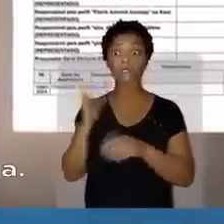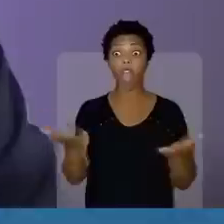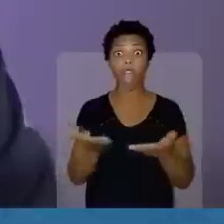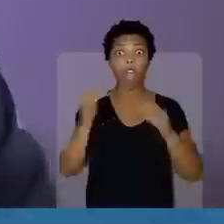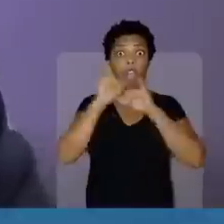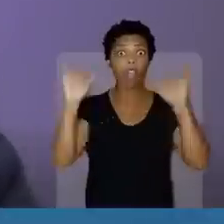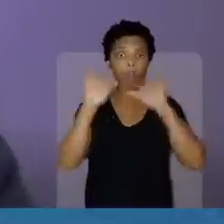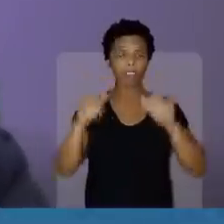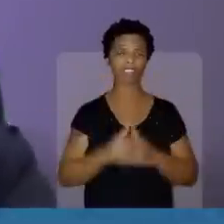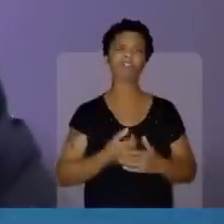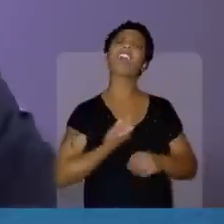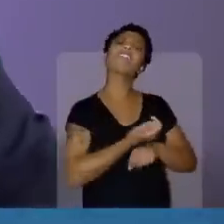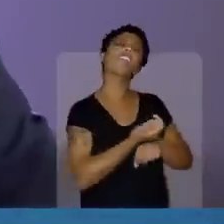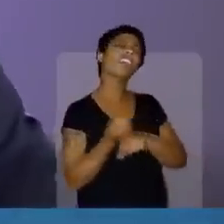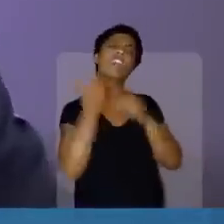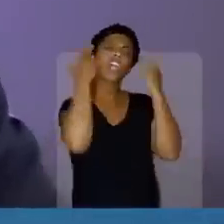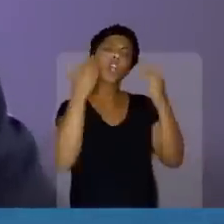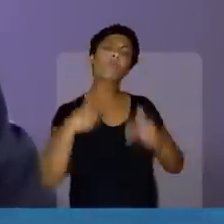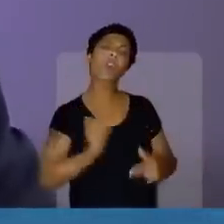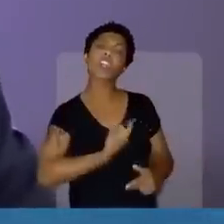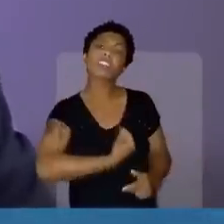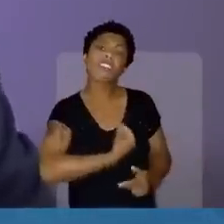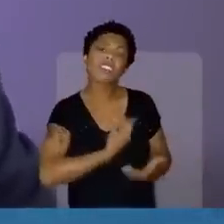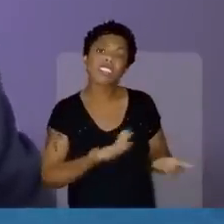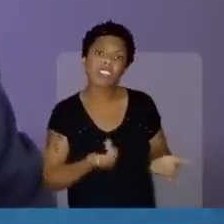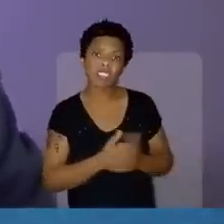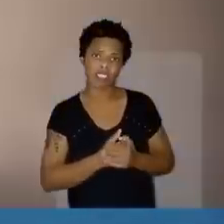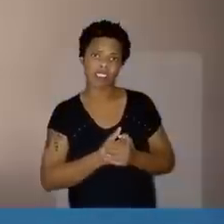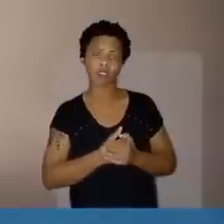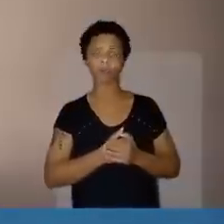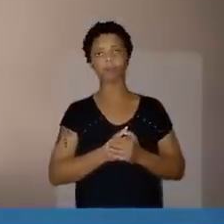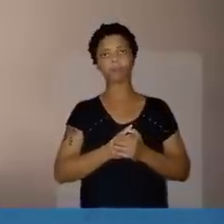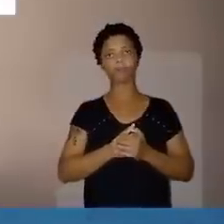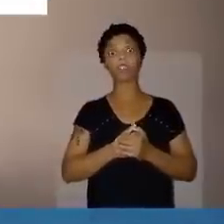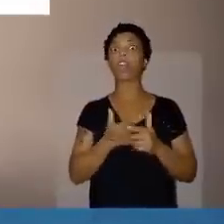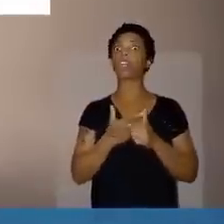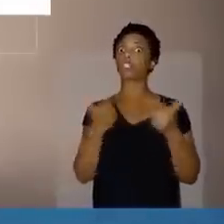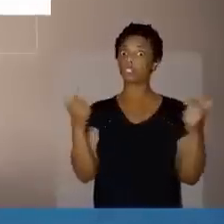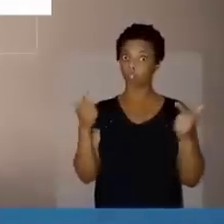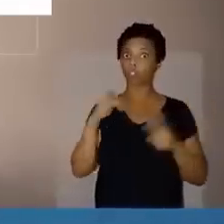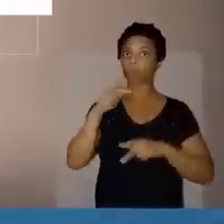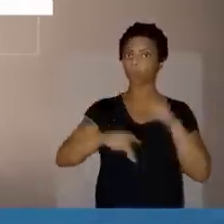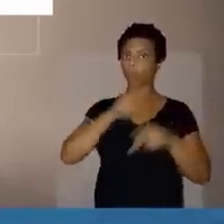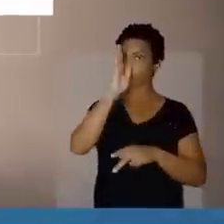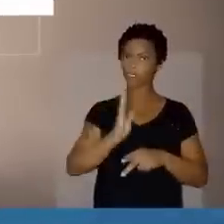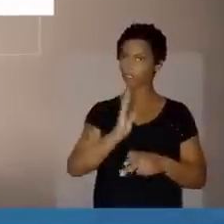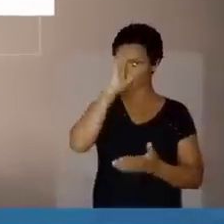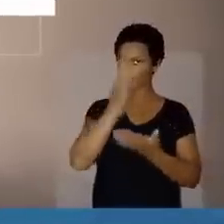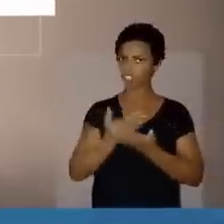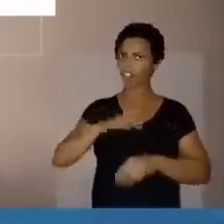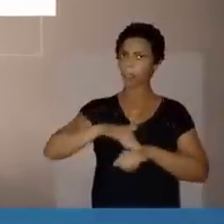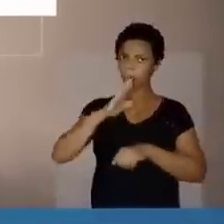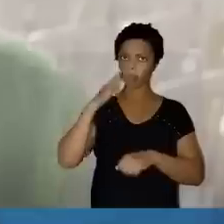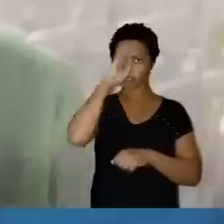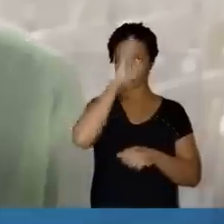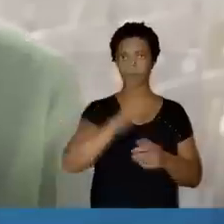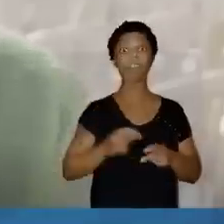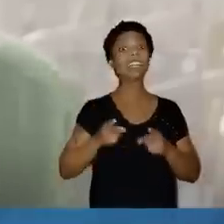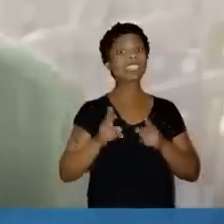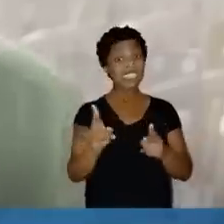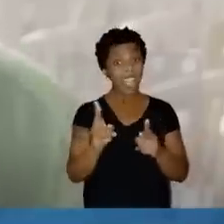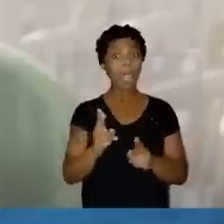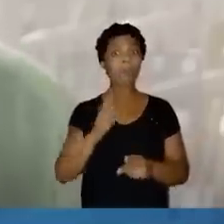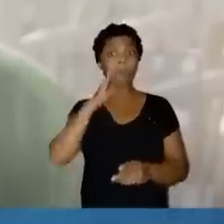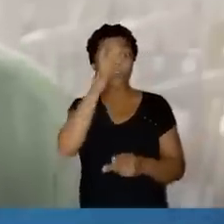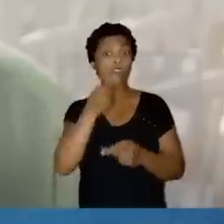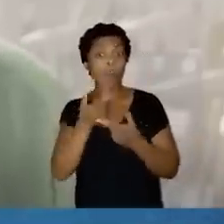campanha. Fake news faz parte da nossa vida? Ainda bem que o brasileiro não acredita mais em Bolsonaro. E toda vez